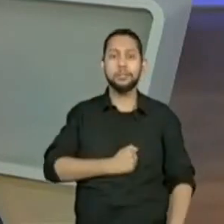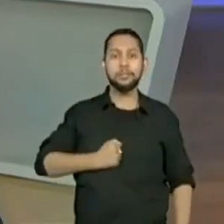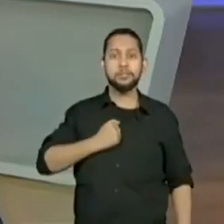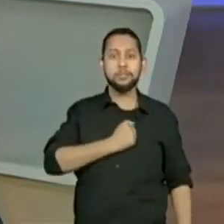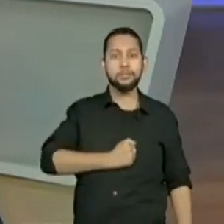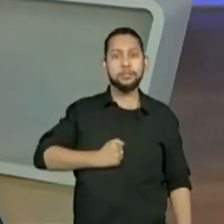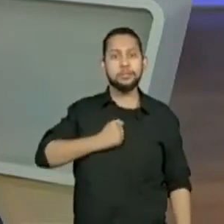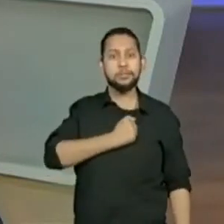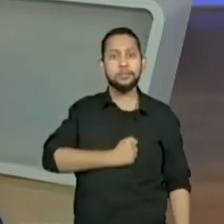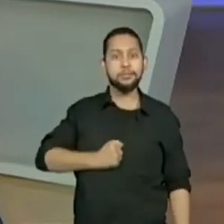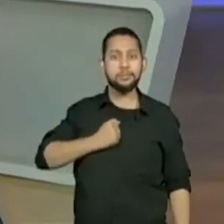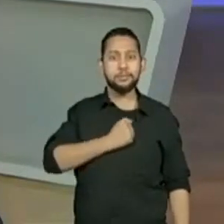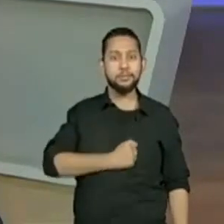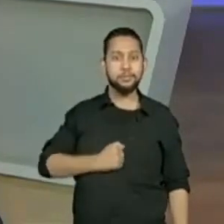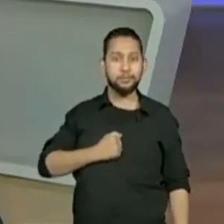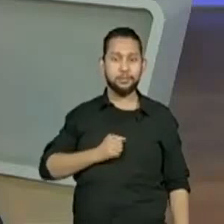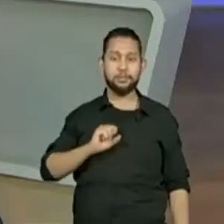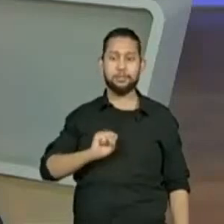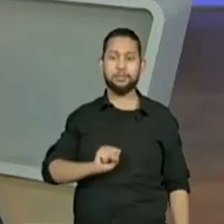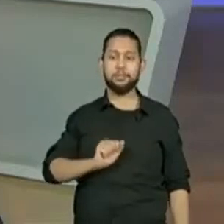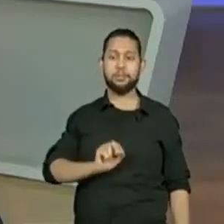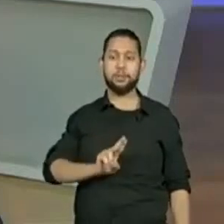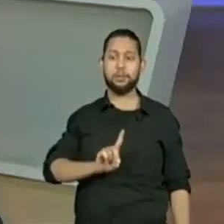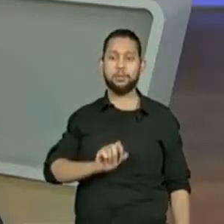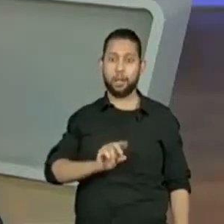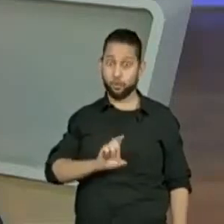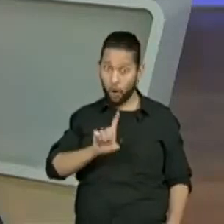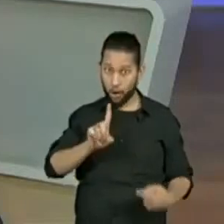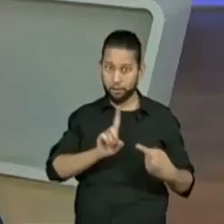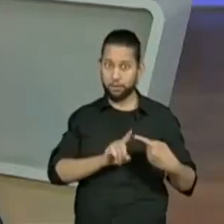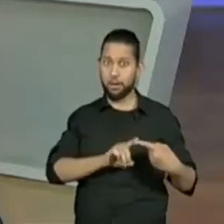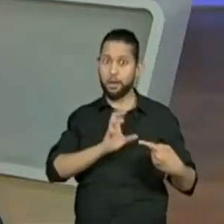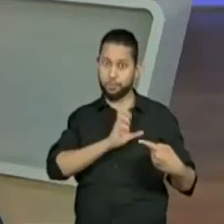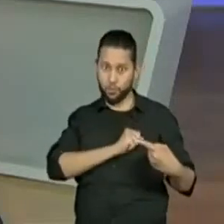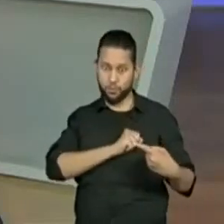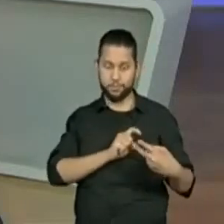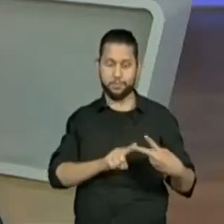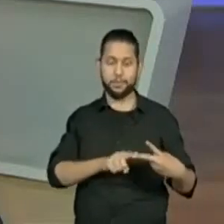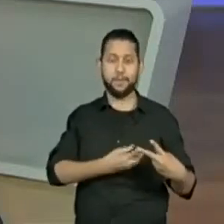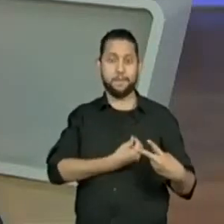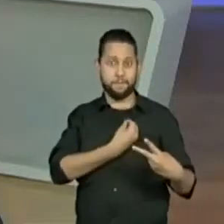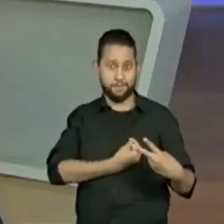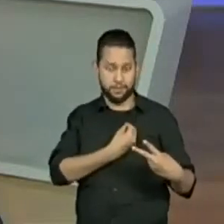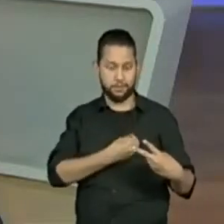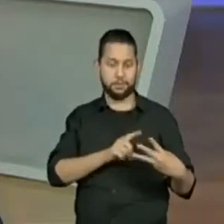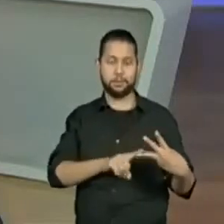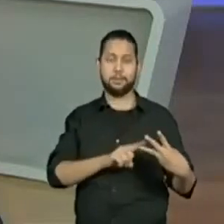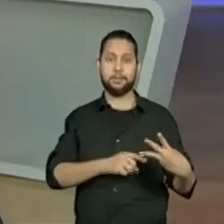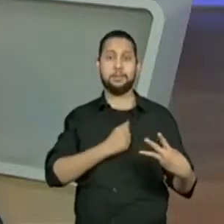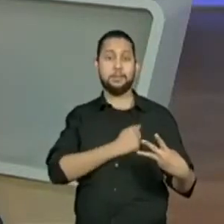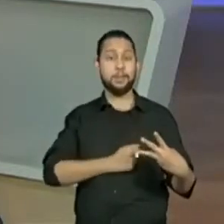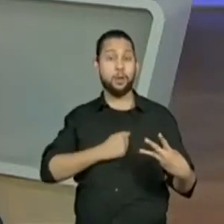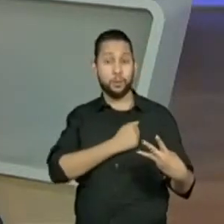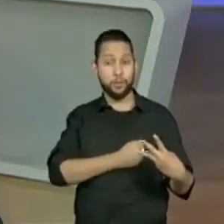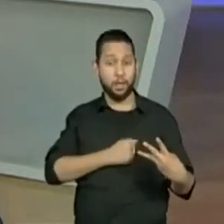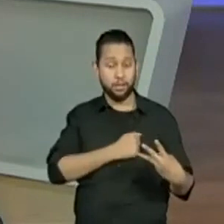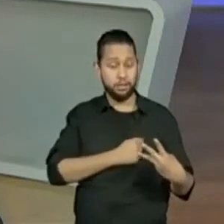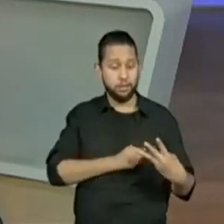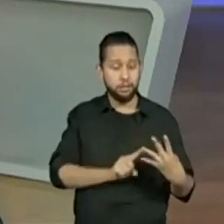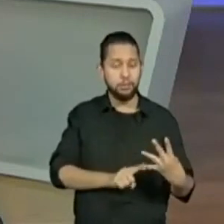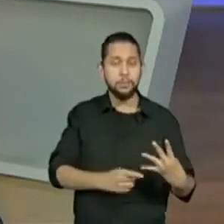resgatado, ó. Três temas. Amor, vida, saudade, sentimentos.